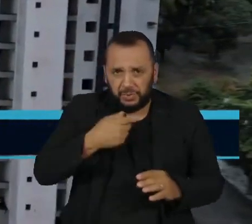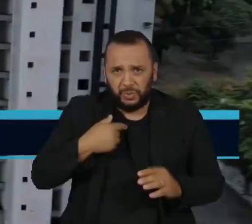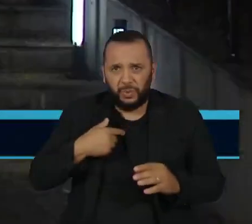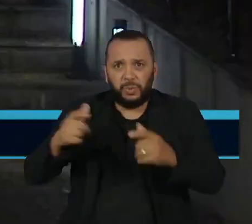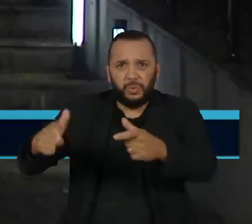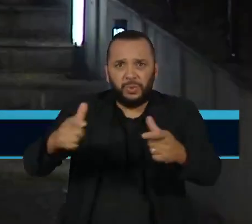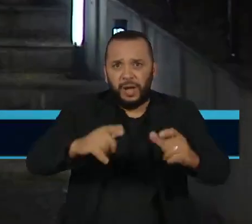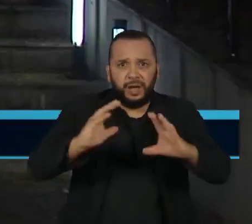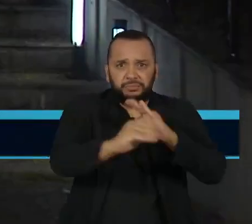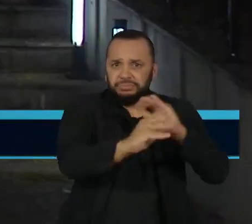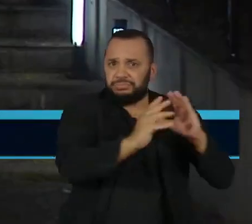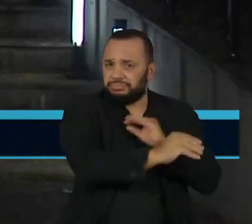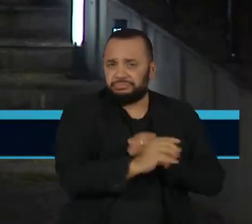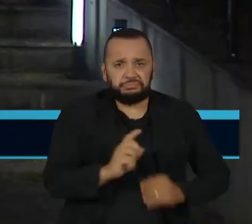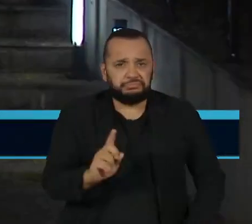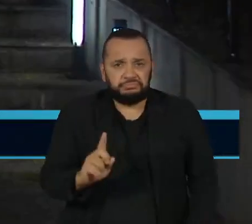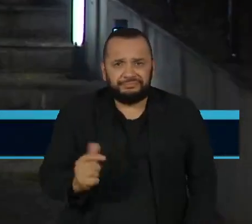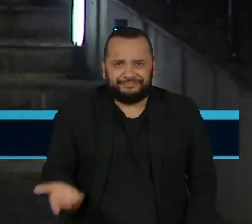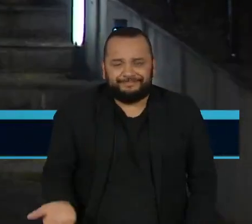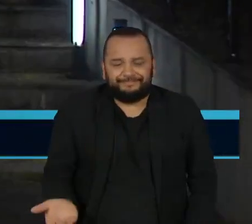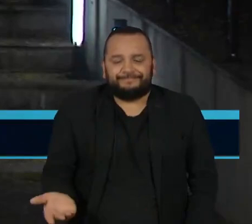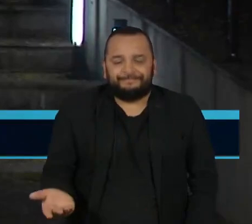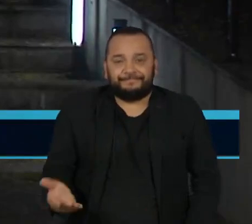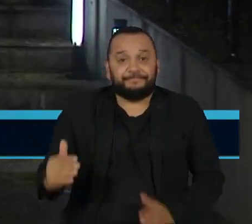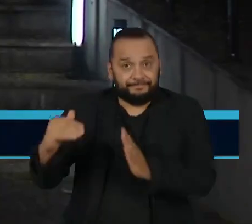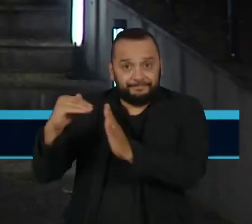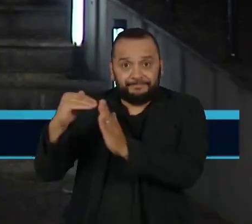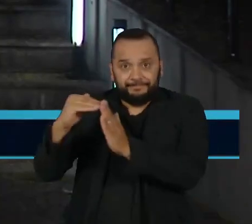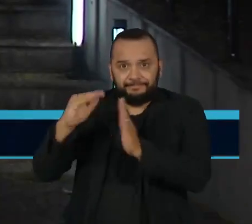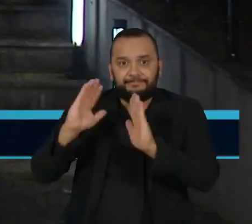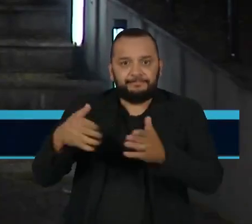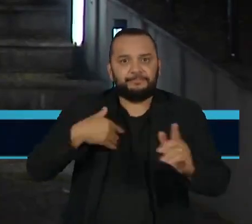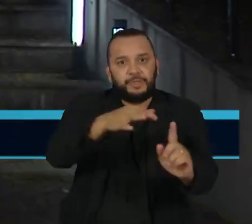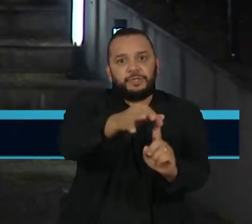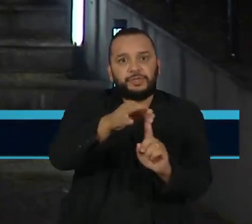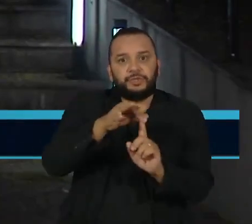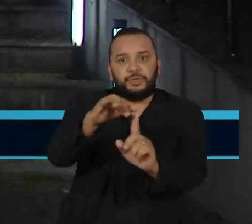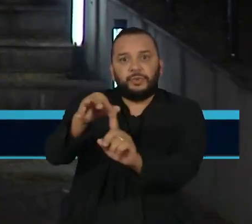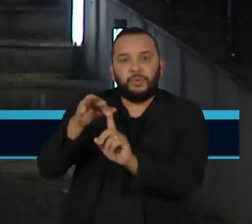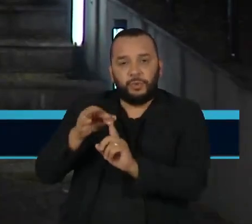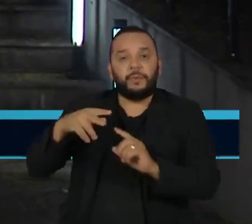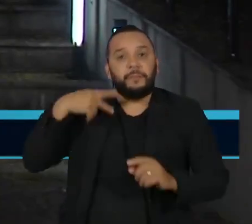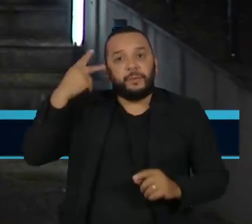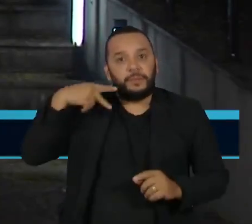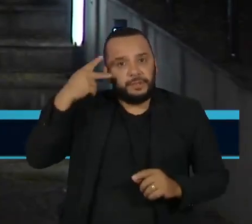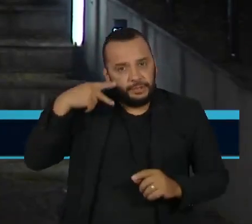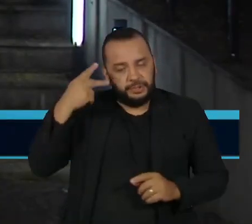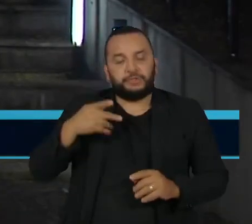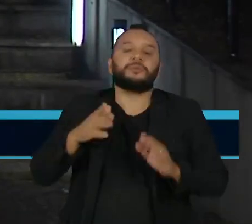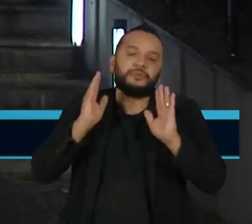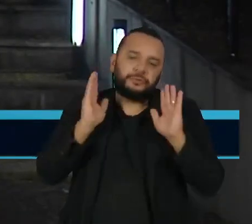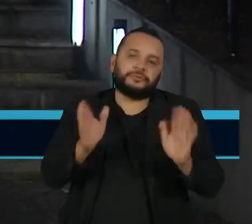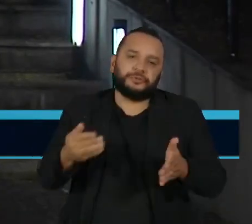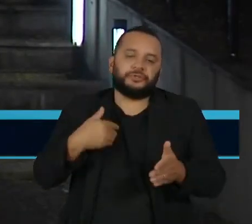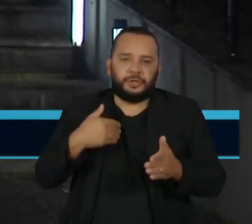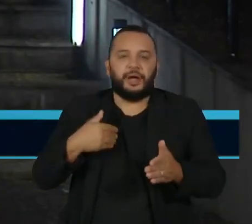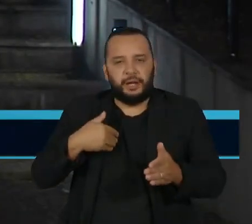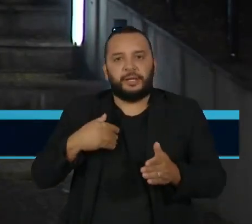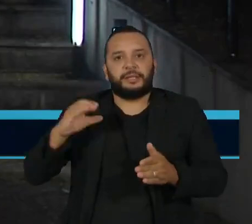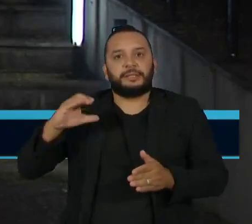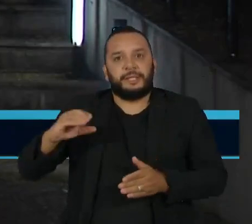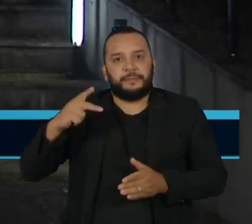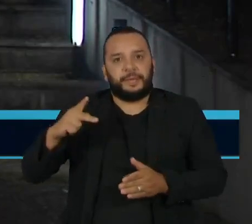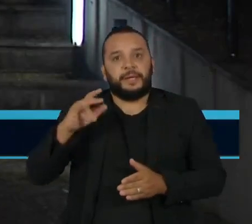dos locais. No Senado, a indicação de parlamentares para a CPI da Braskem ultrapassou o número necessário e deve ser